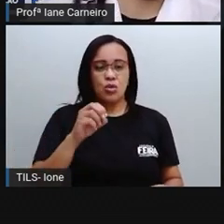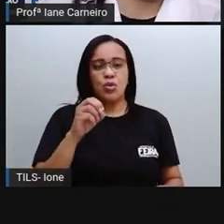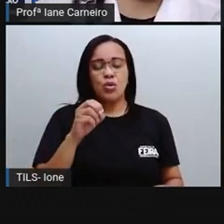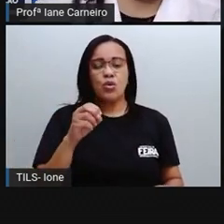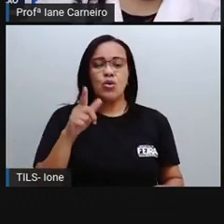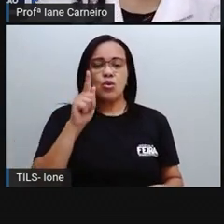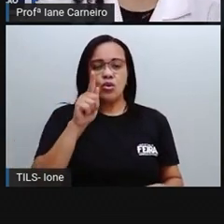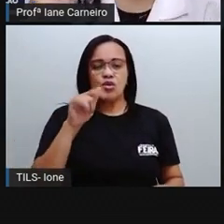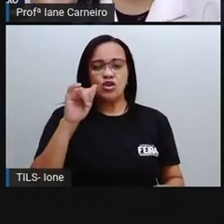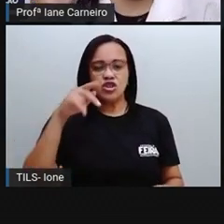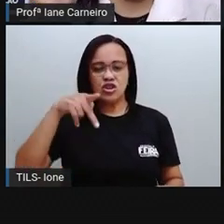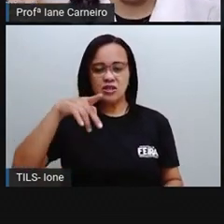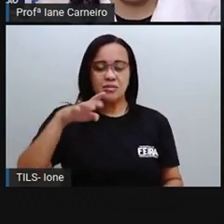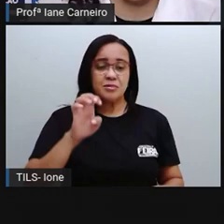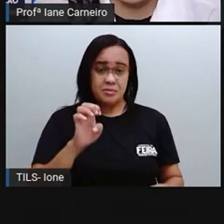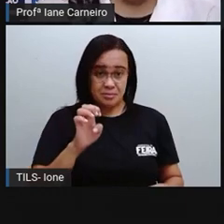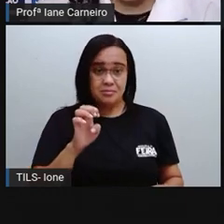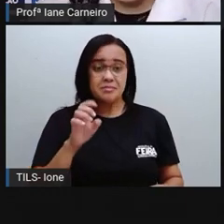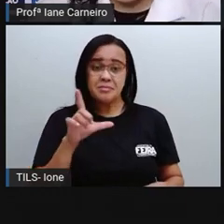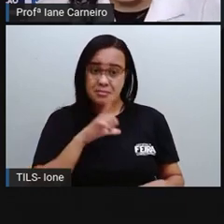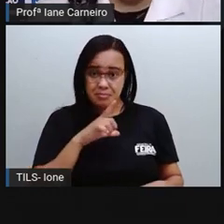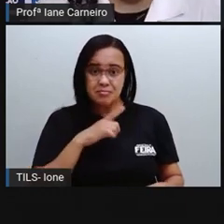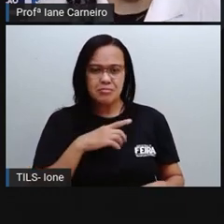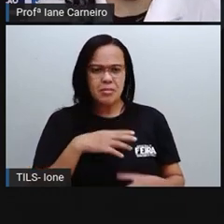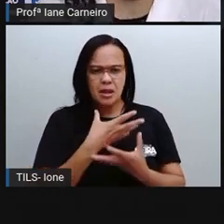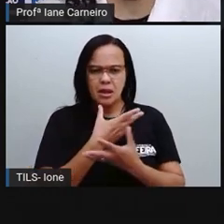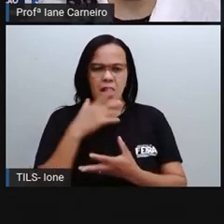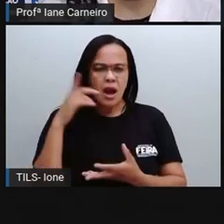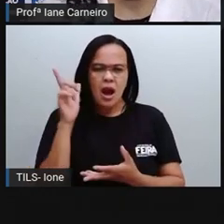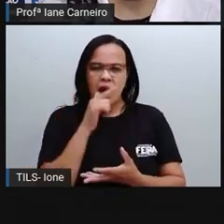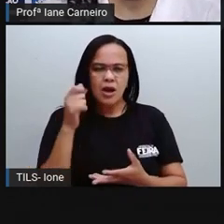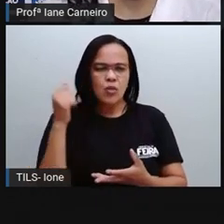é toda, a água bem cristalina, bem linda.